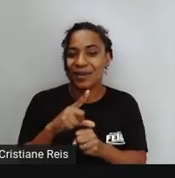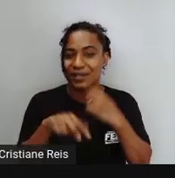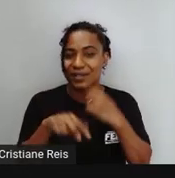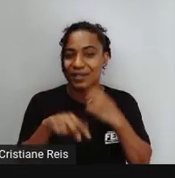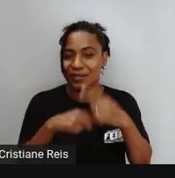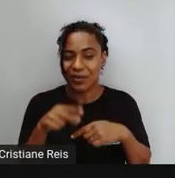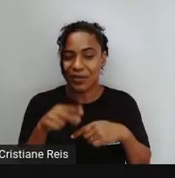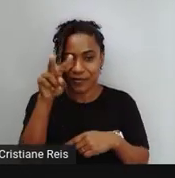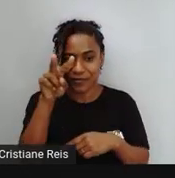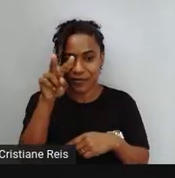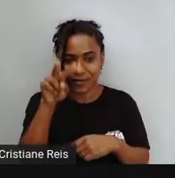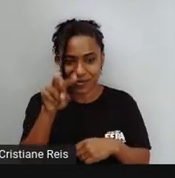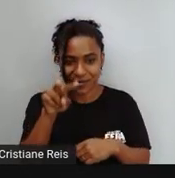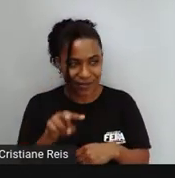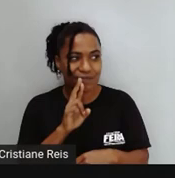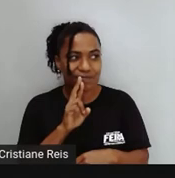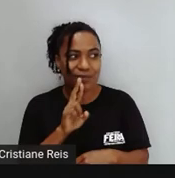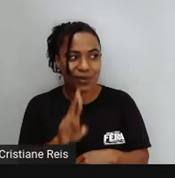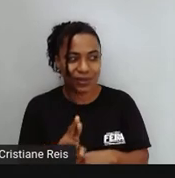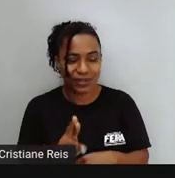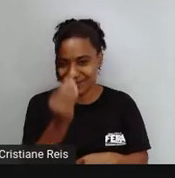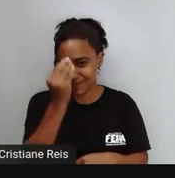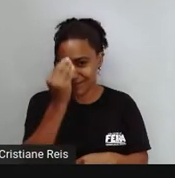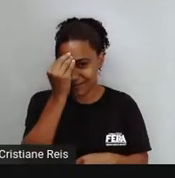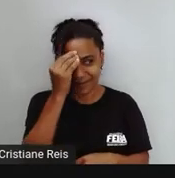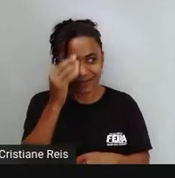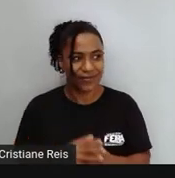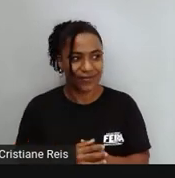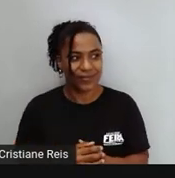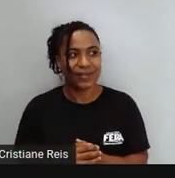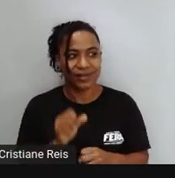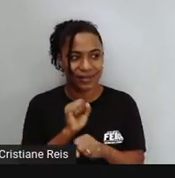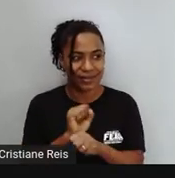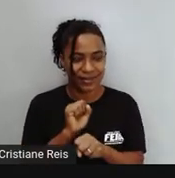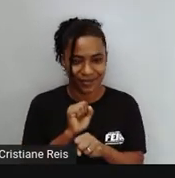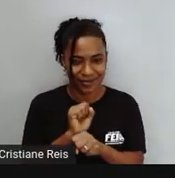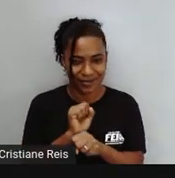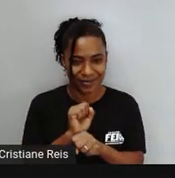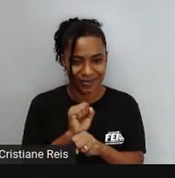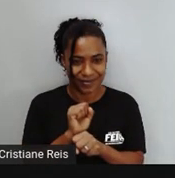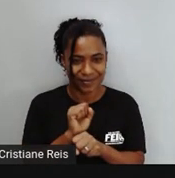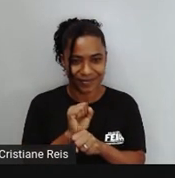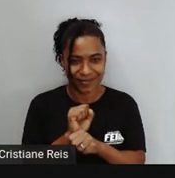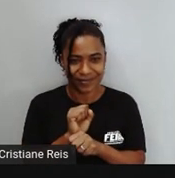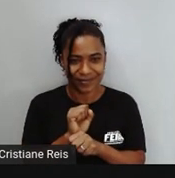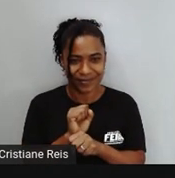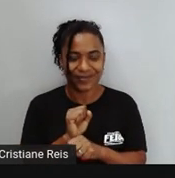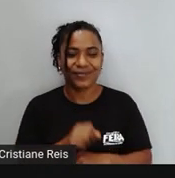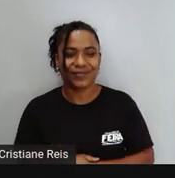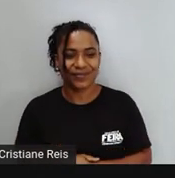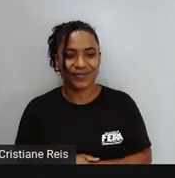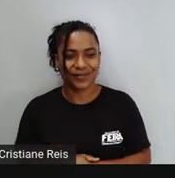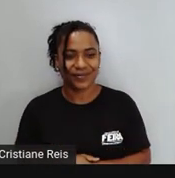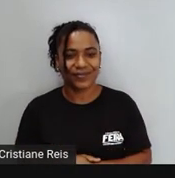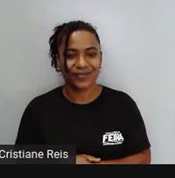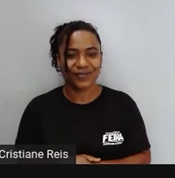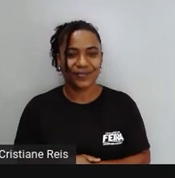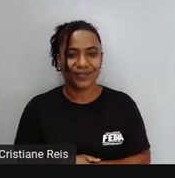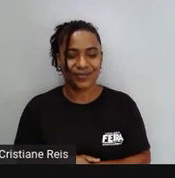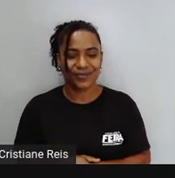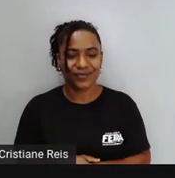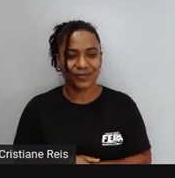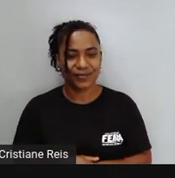conteúdo Ok? So Just a moment Please, students Só um minutinho Por favor Vamos